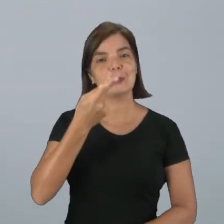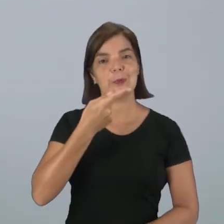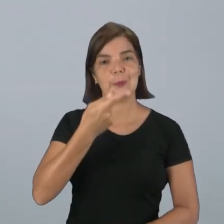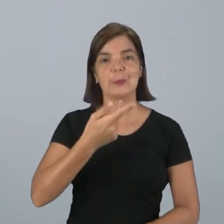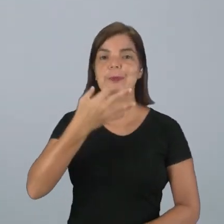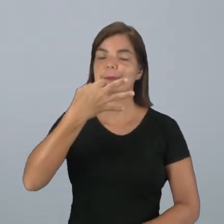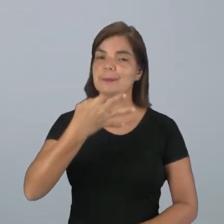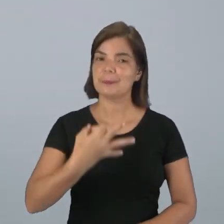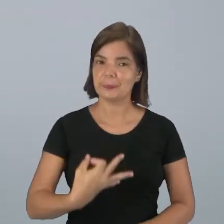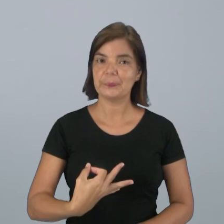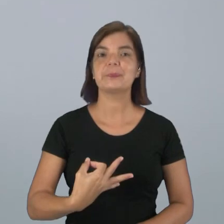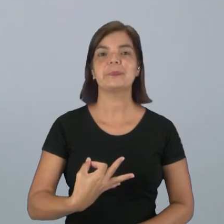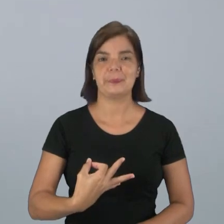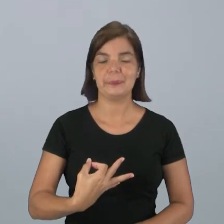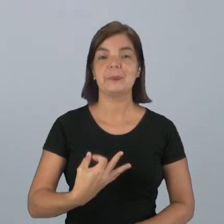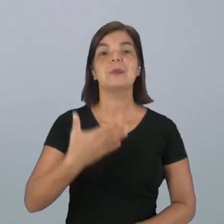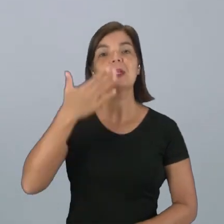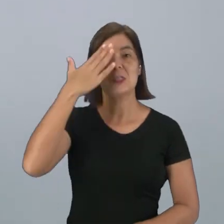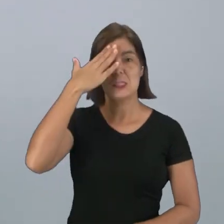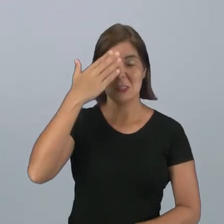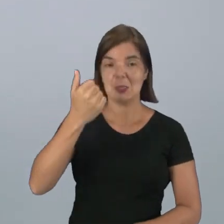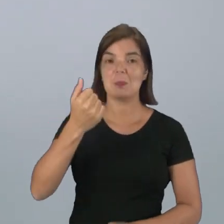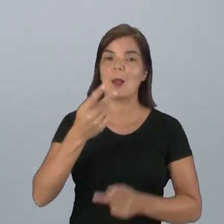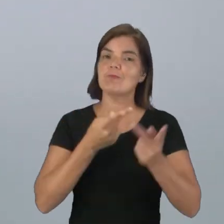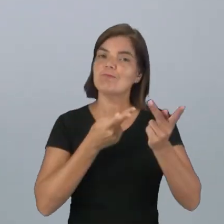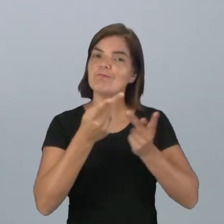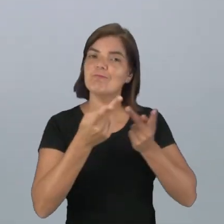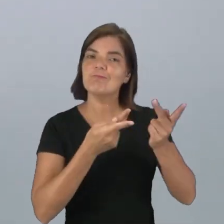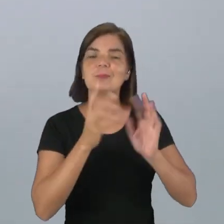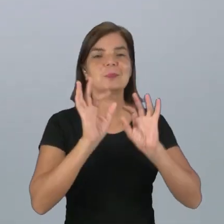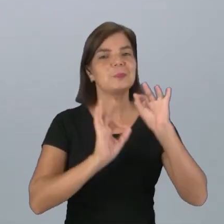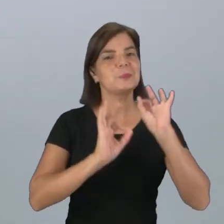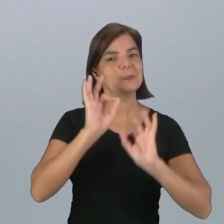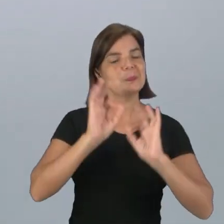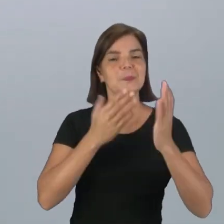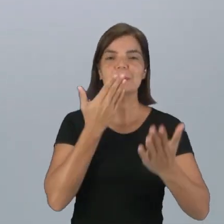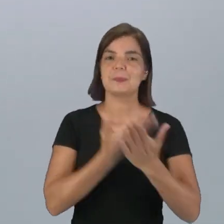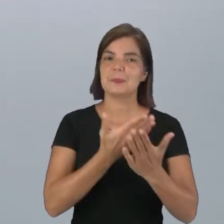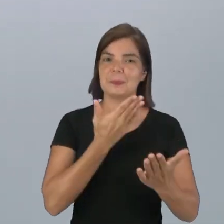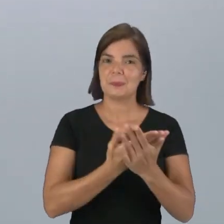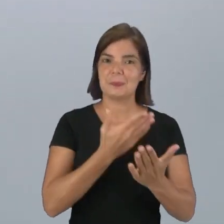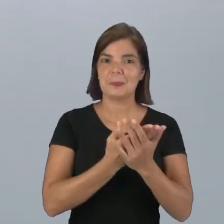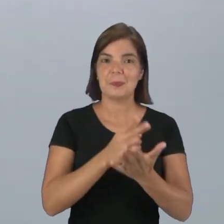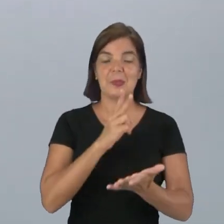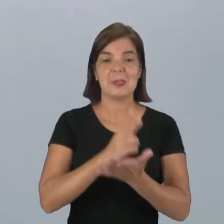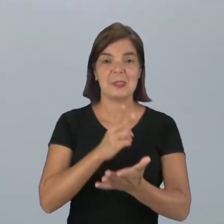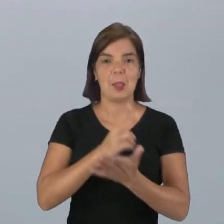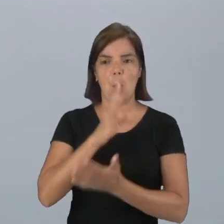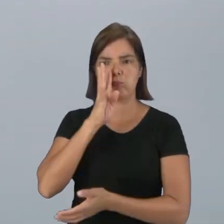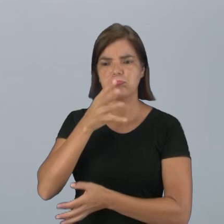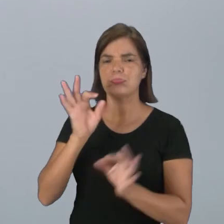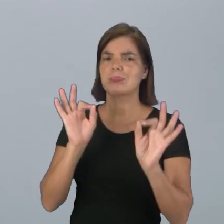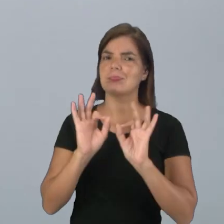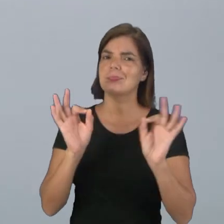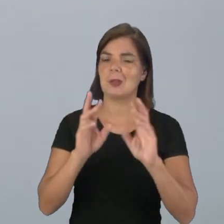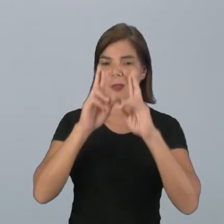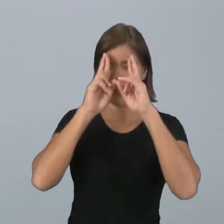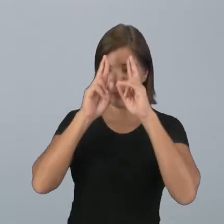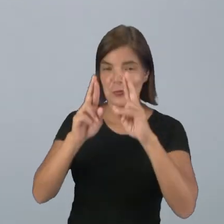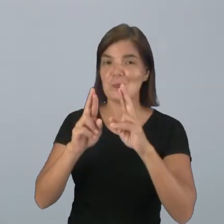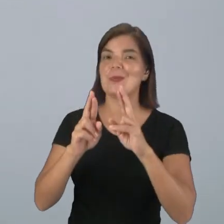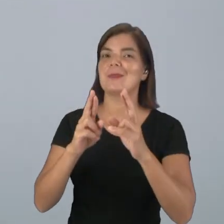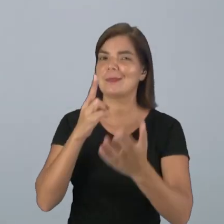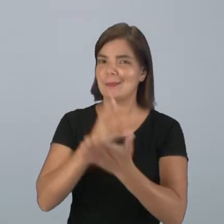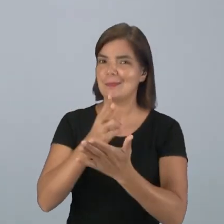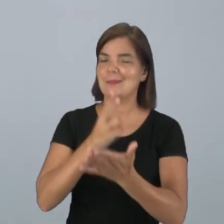consistente, de forma embasada, de maneira planejada, de maneira estudada, sem ofender e sem desrespeitar o